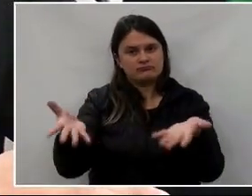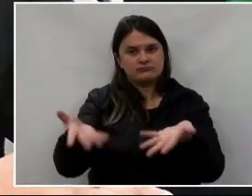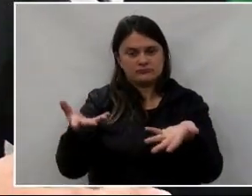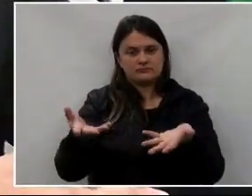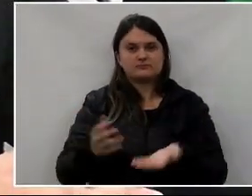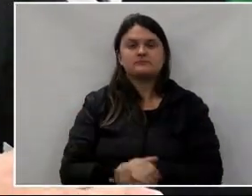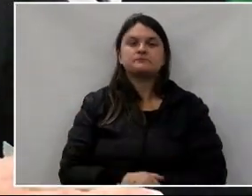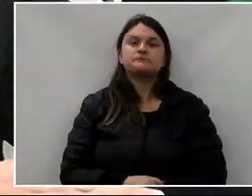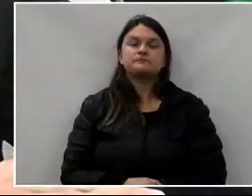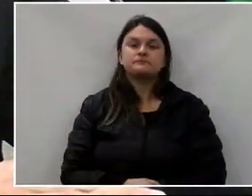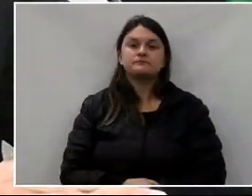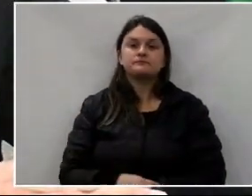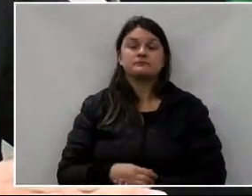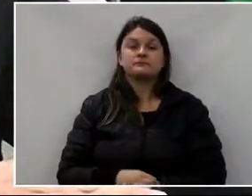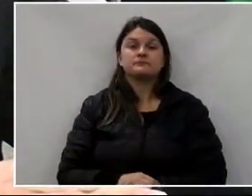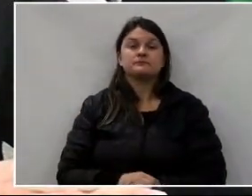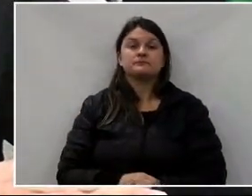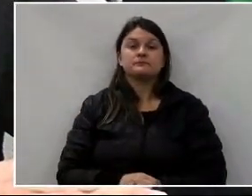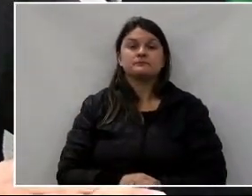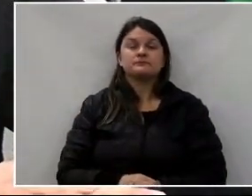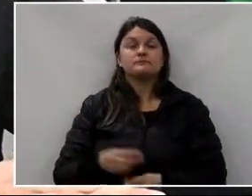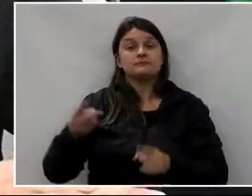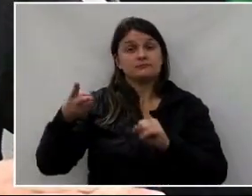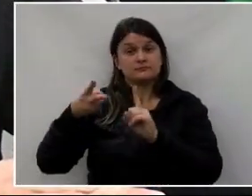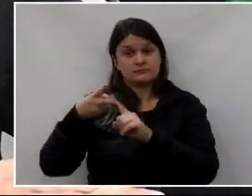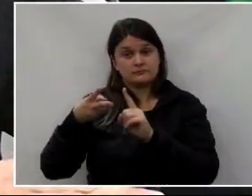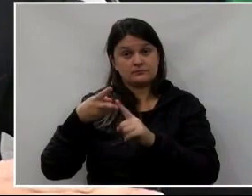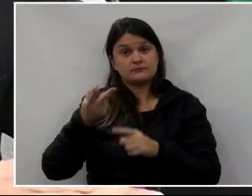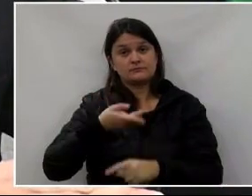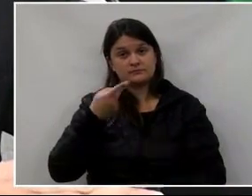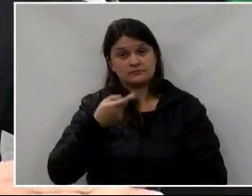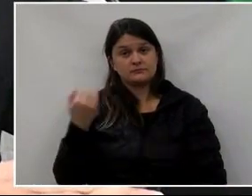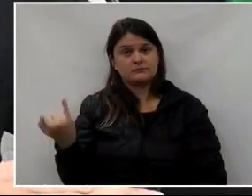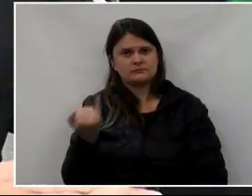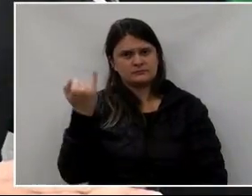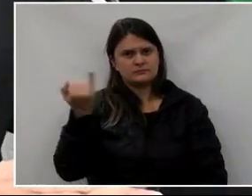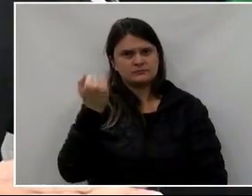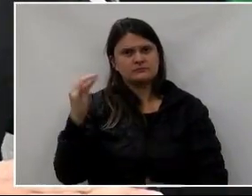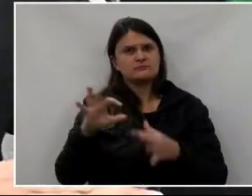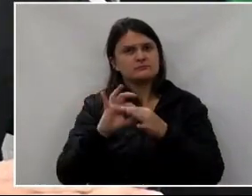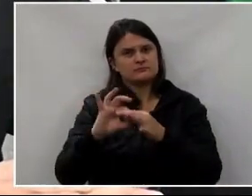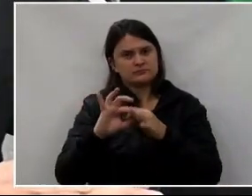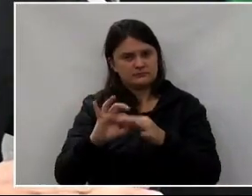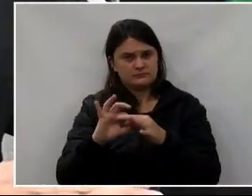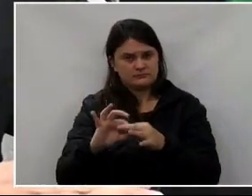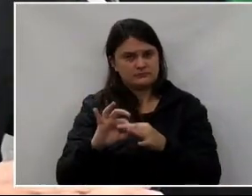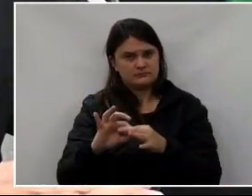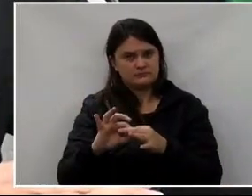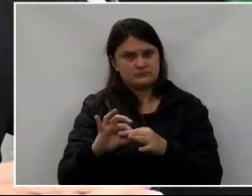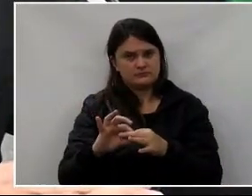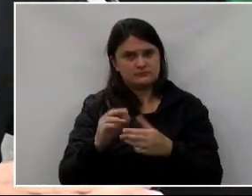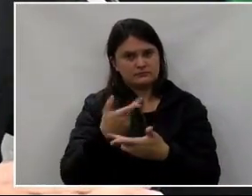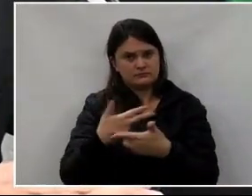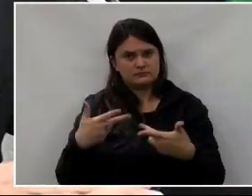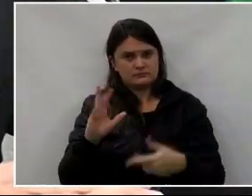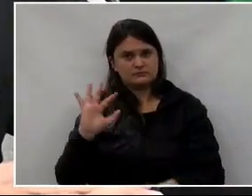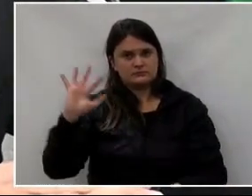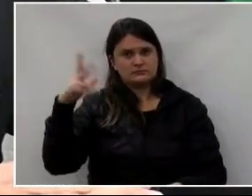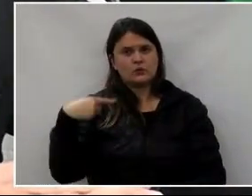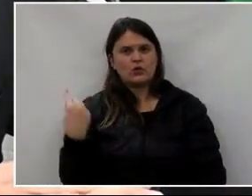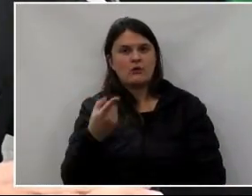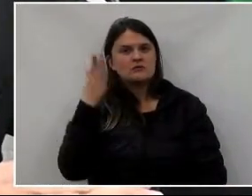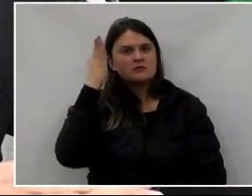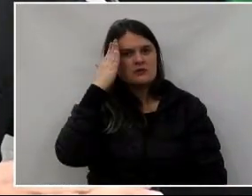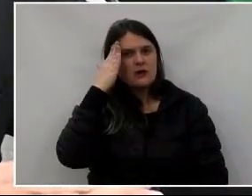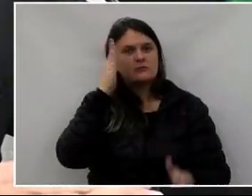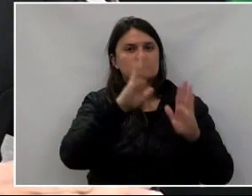Não poderia também deixar de falar da importância dessas parcerias para que isso aconteça. Nós sabemos que o